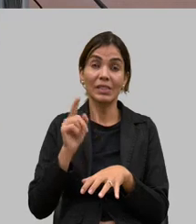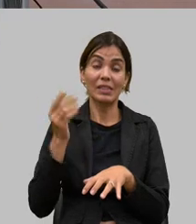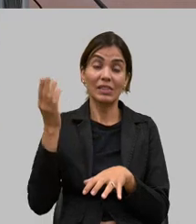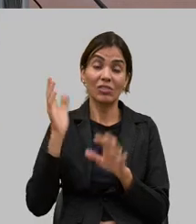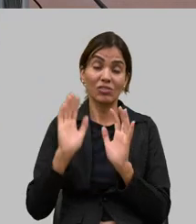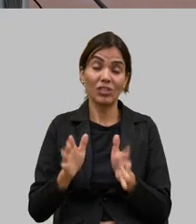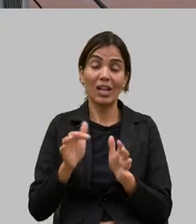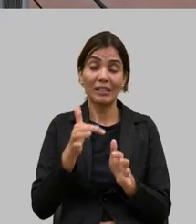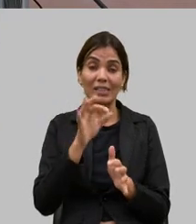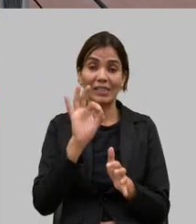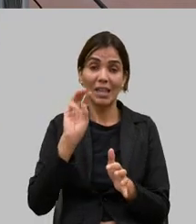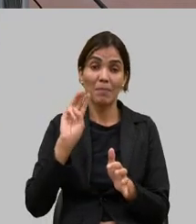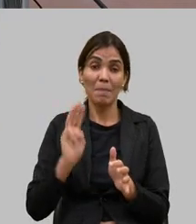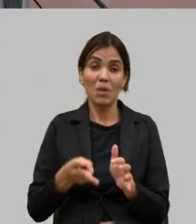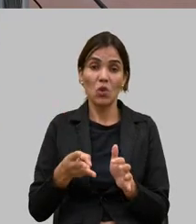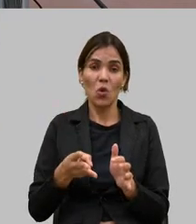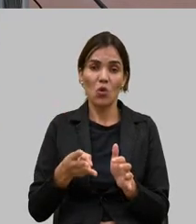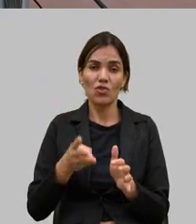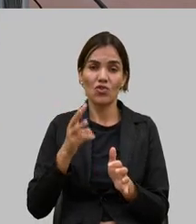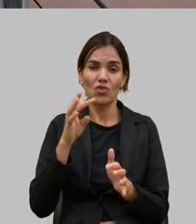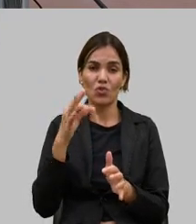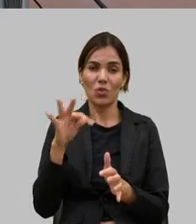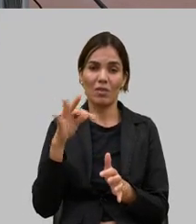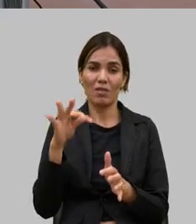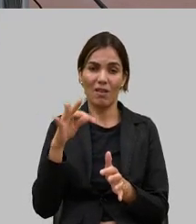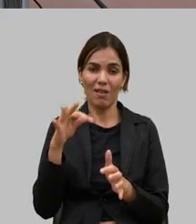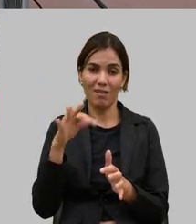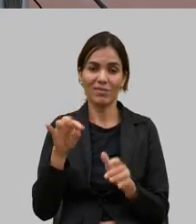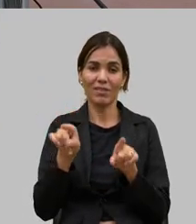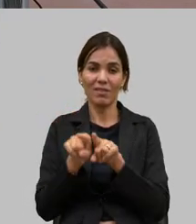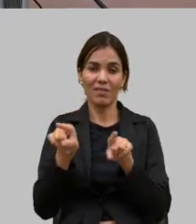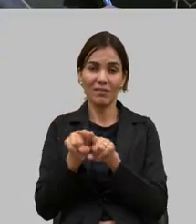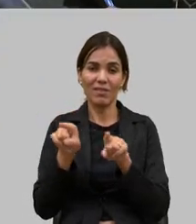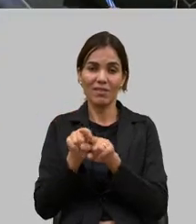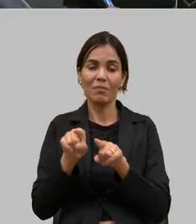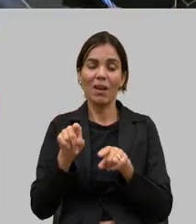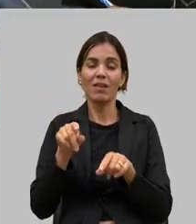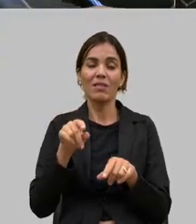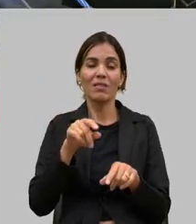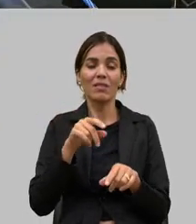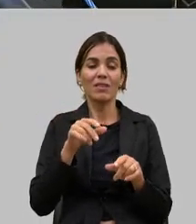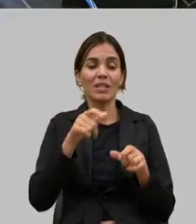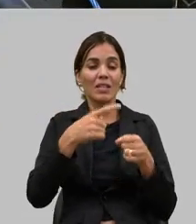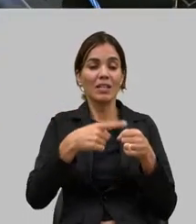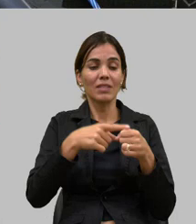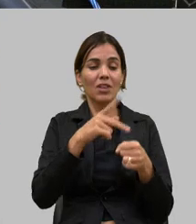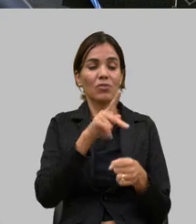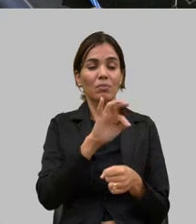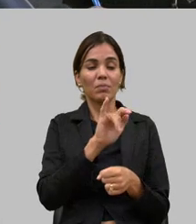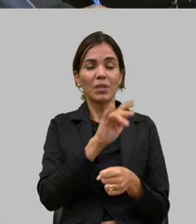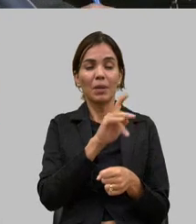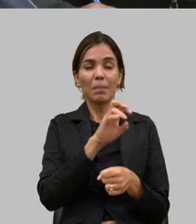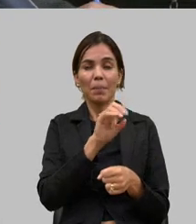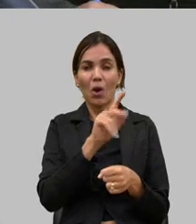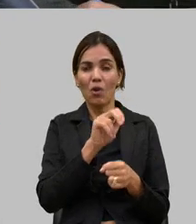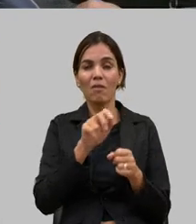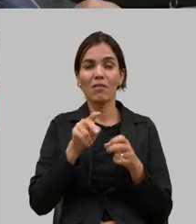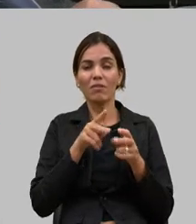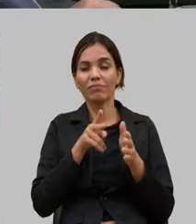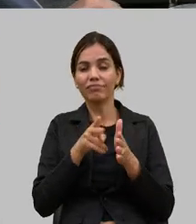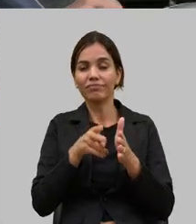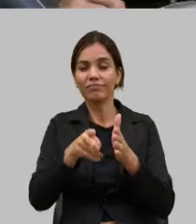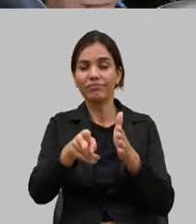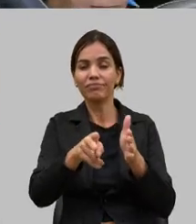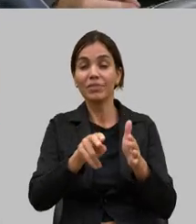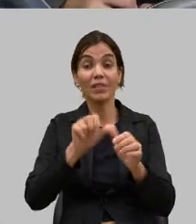milhões de toneladas e aí sim viabilizarmos uma ferrovia que vai sair de Pirapora a Unaí e que vai transformar realmente Minas